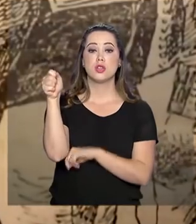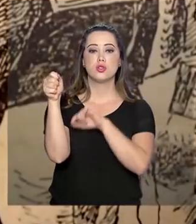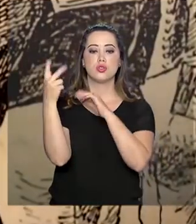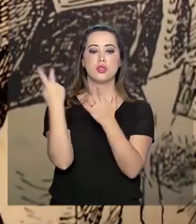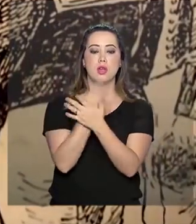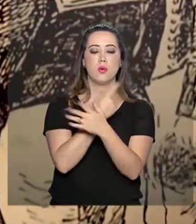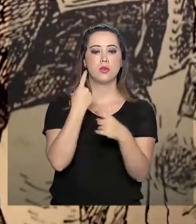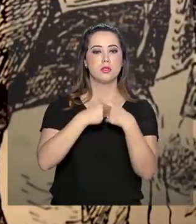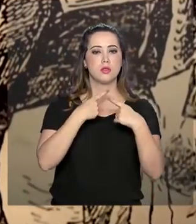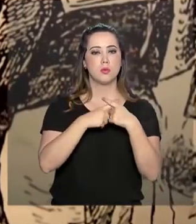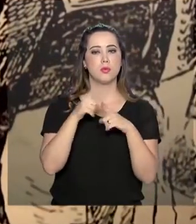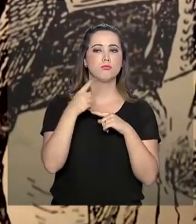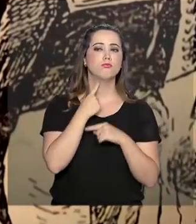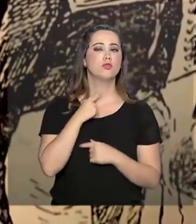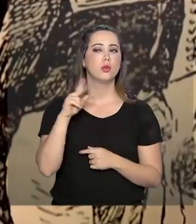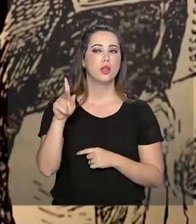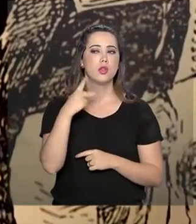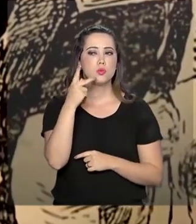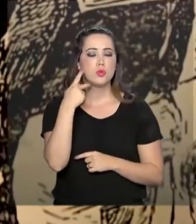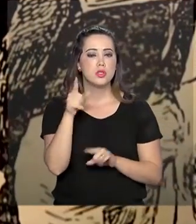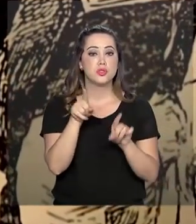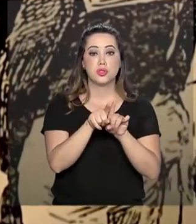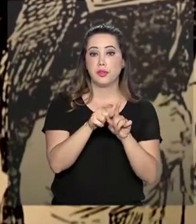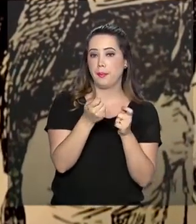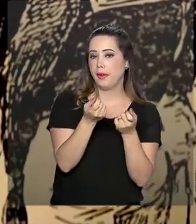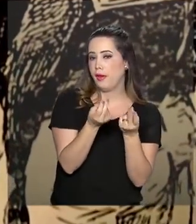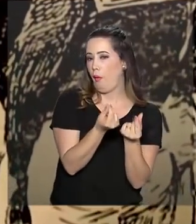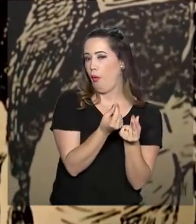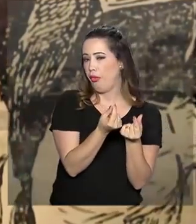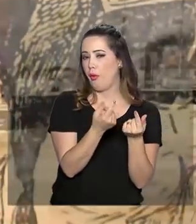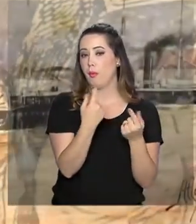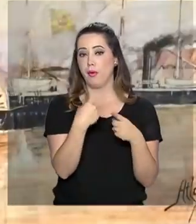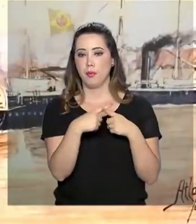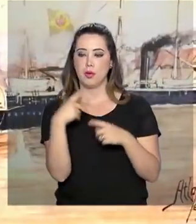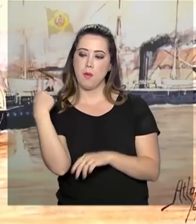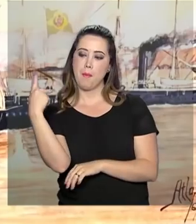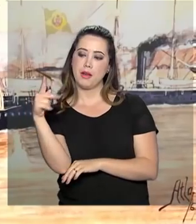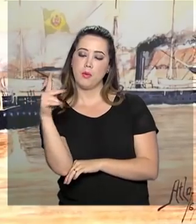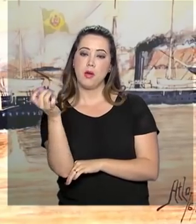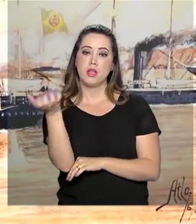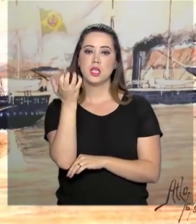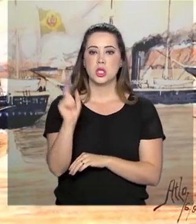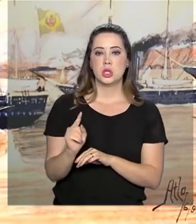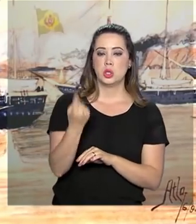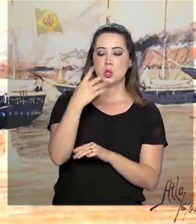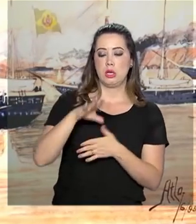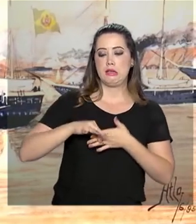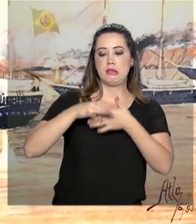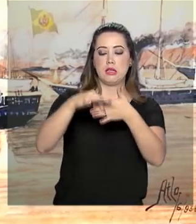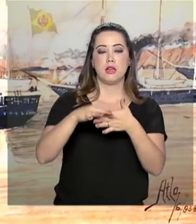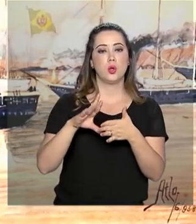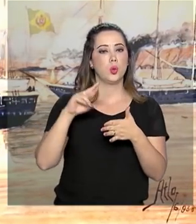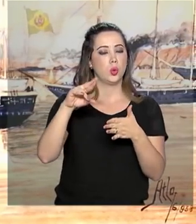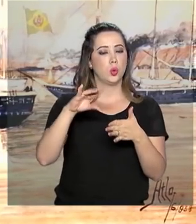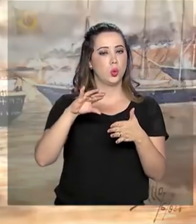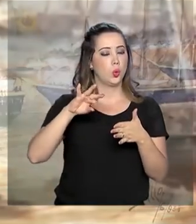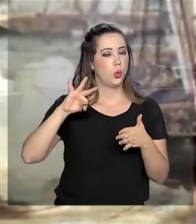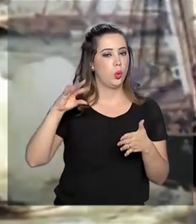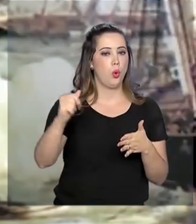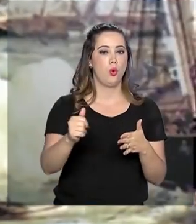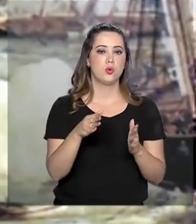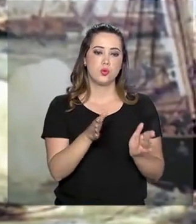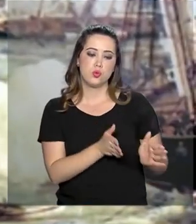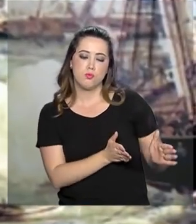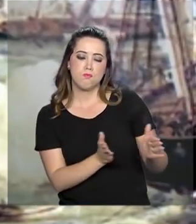interesses políticos e econômicos. O Paraguai queria controlar os rios da Bacia do Prata, via estratégica de